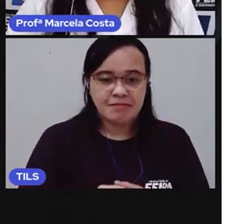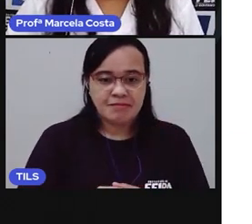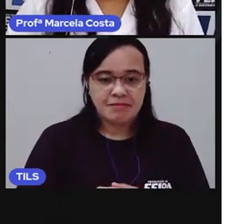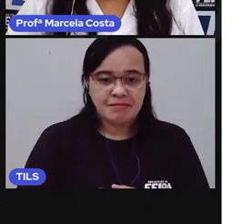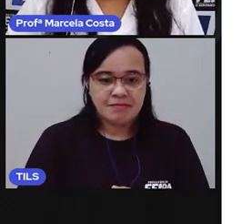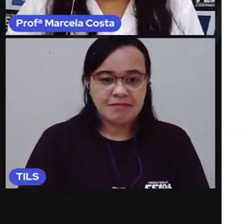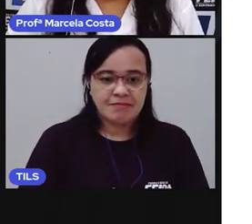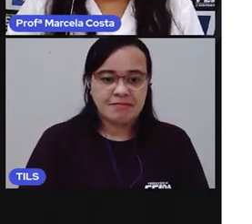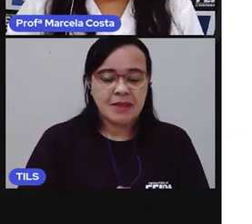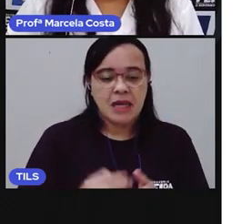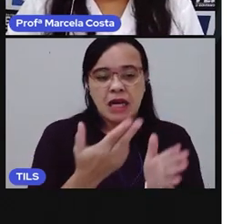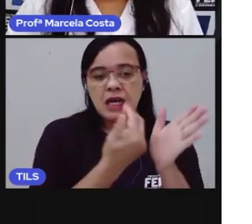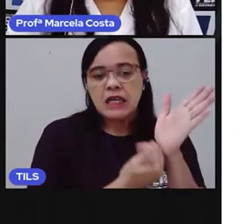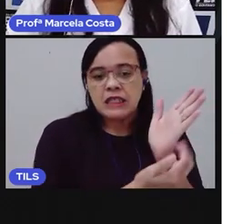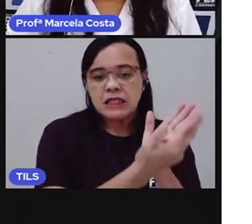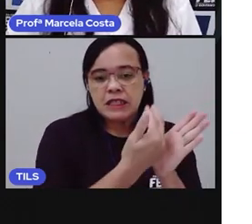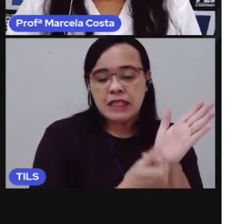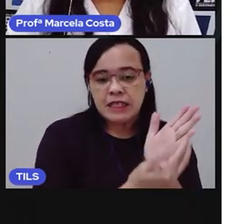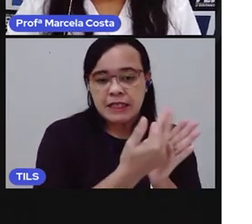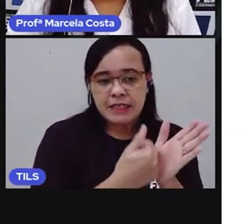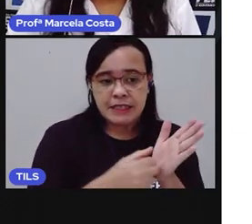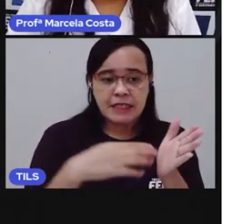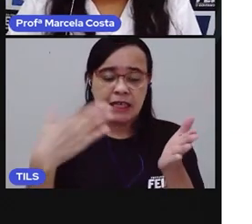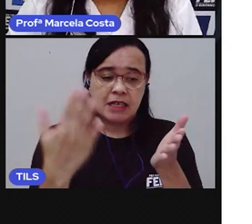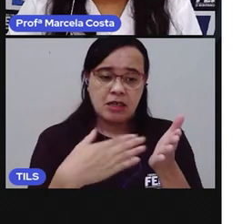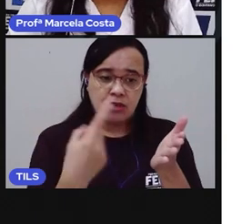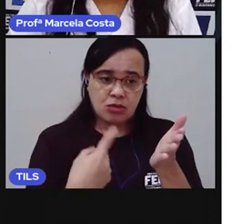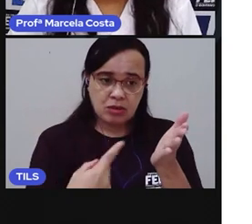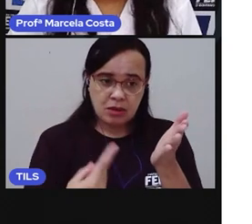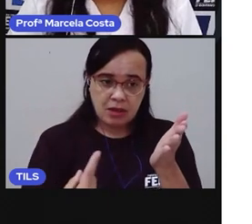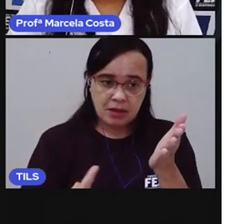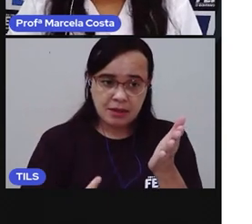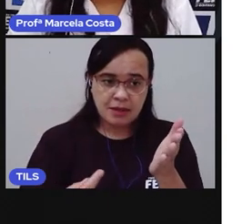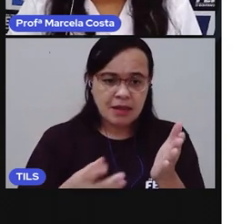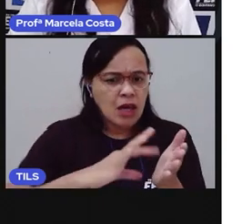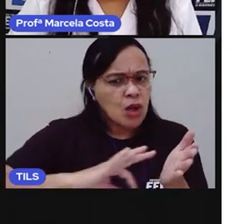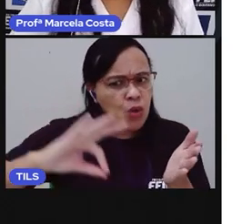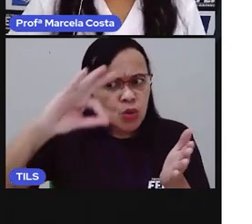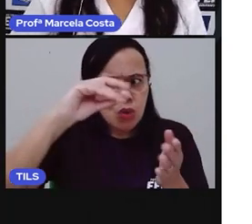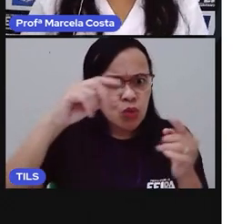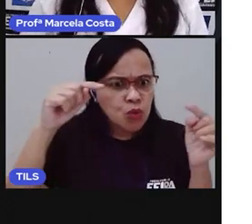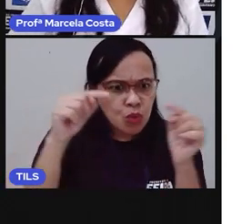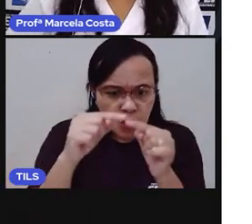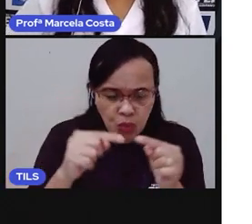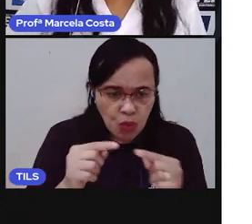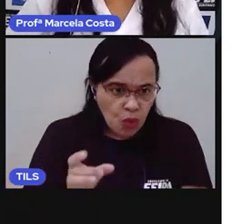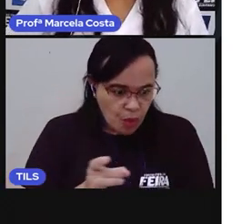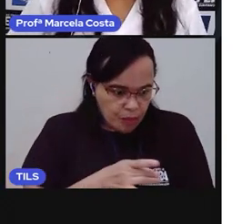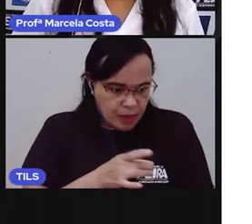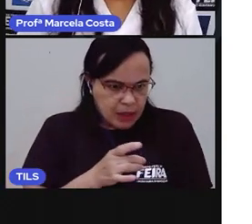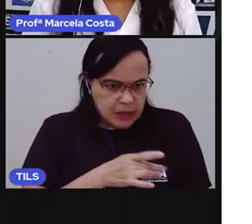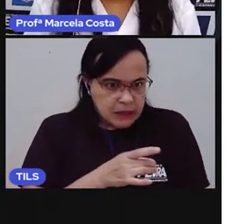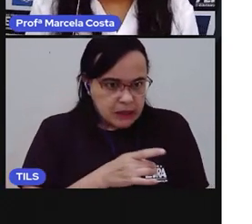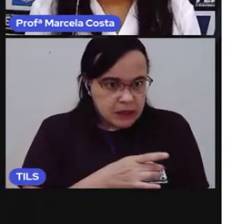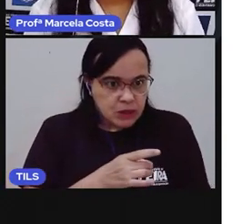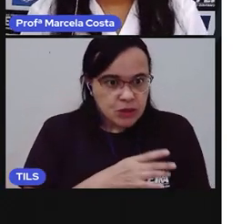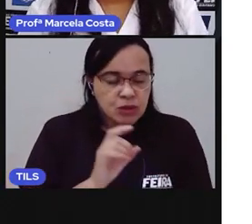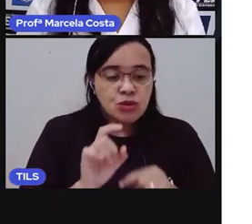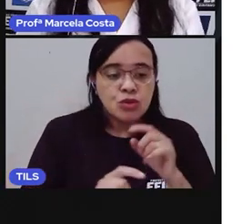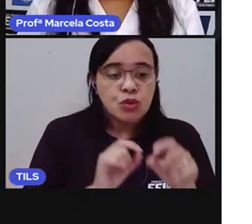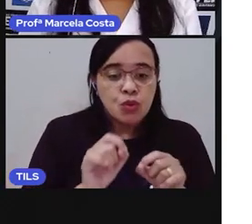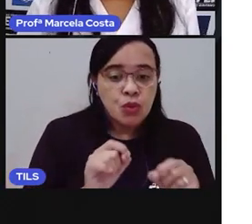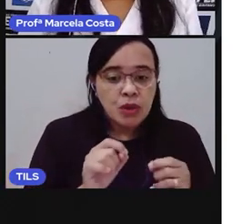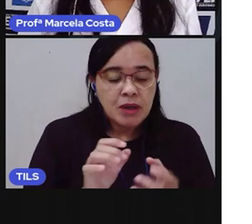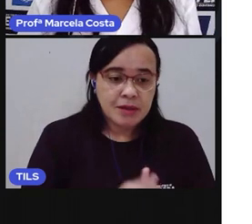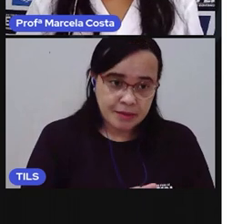Desenhe aqui ou no caderno todos os medos que você sente. Agora chegou uma parte da